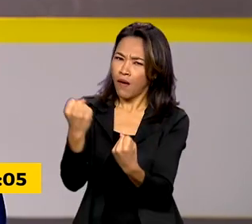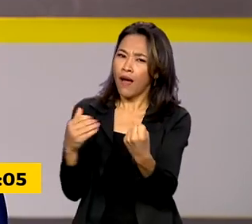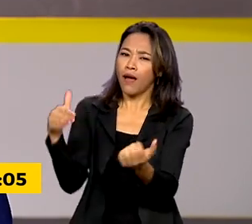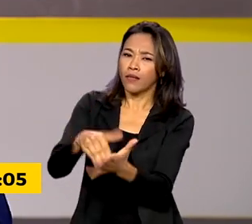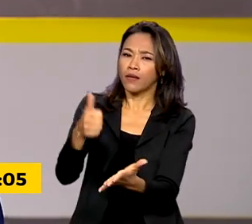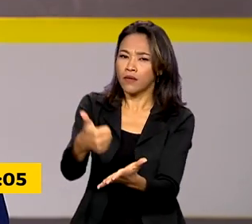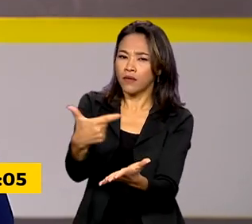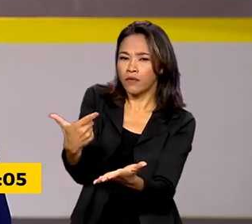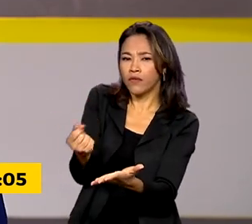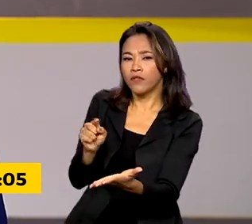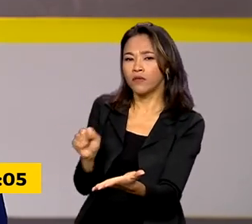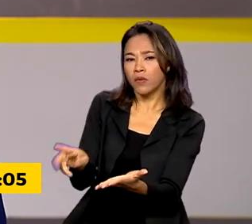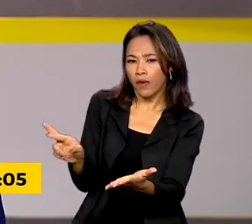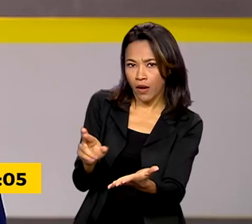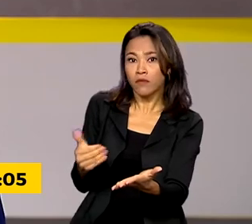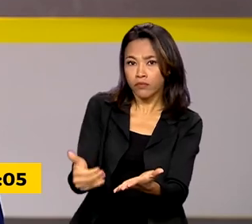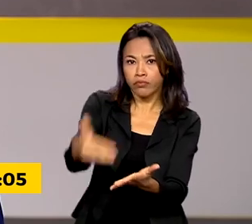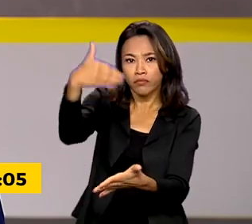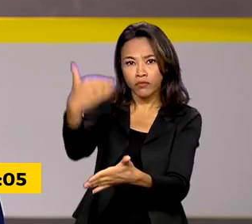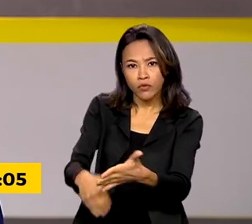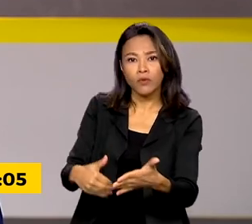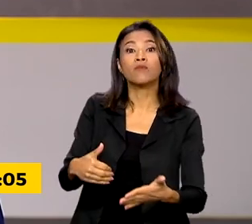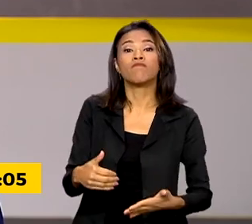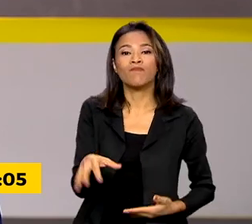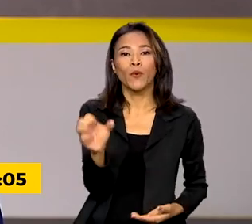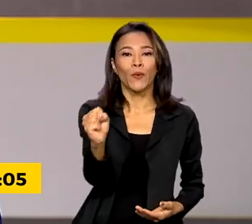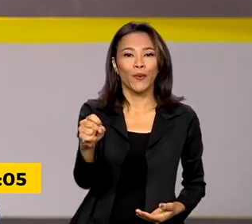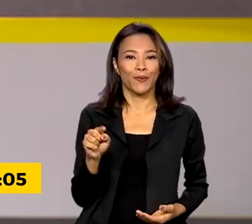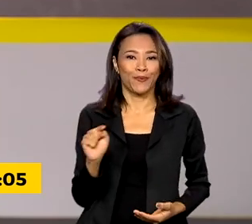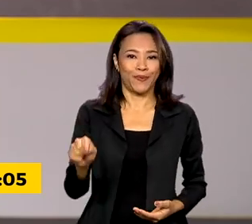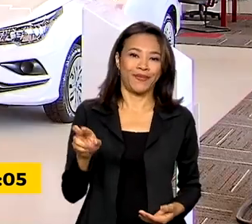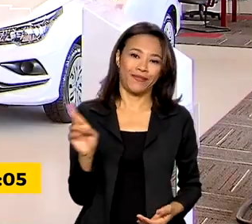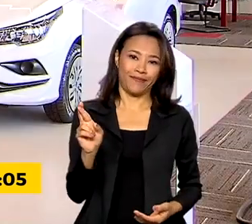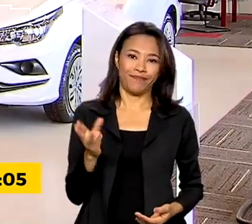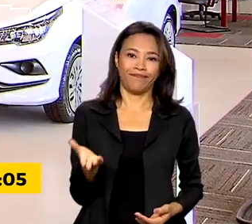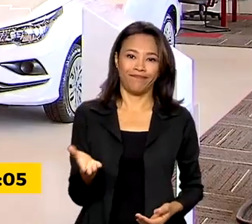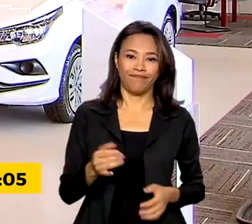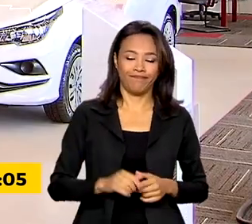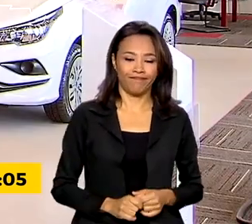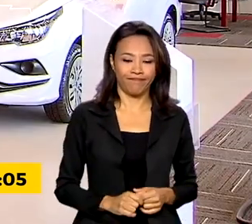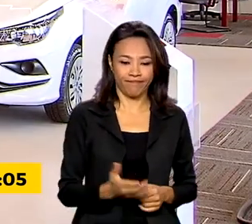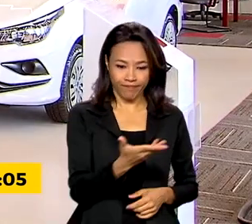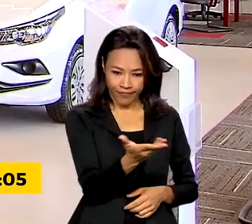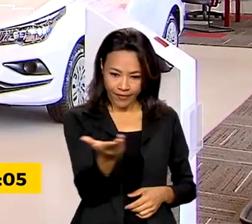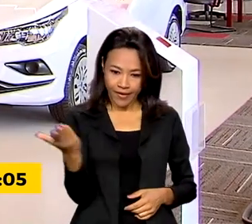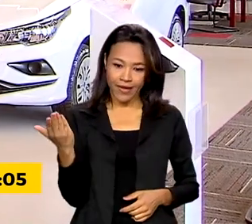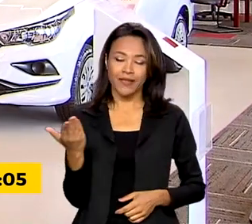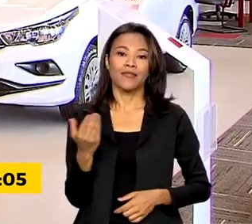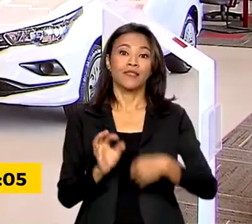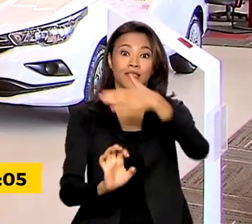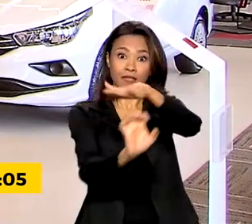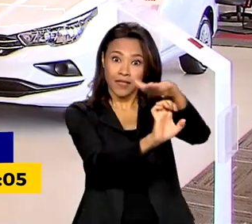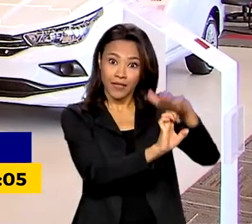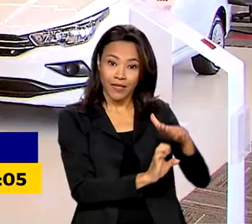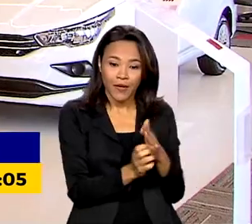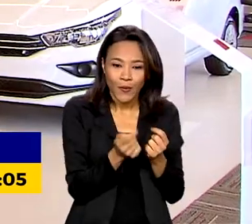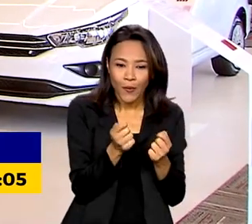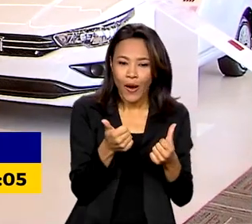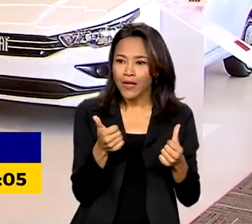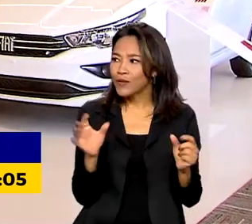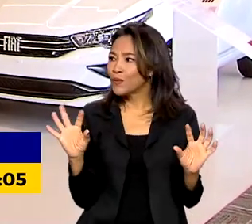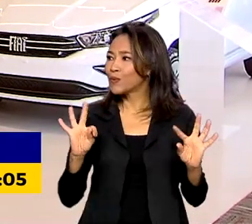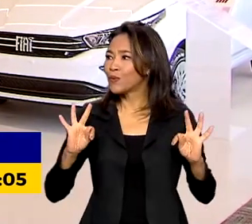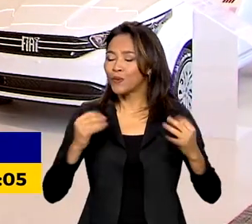mil reais poderão ter descontos de mais de 8 mil reais. Na concessionária já está quase tudo